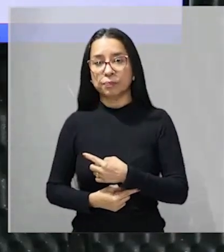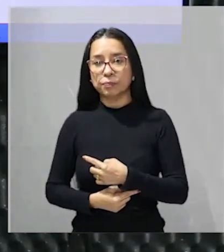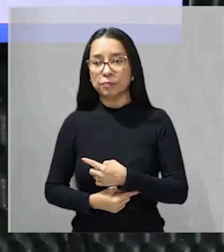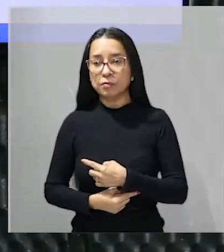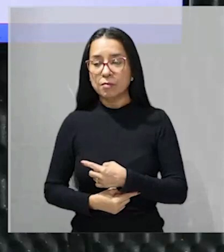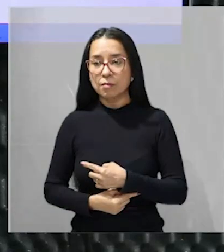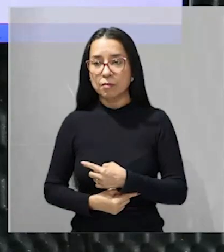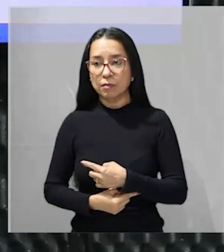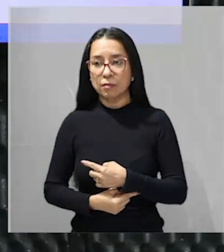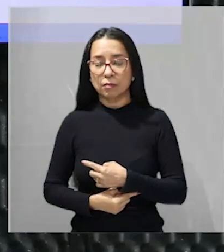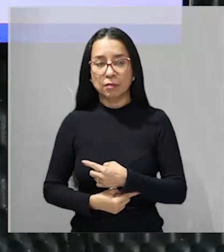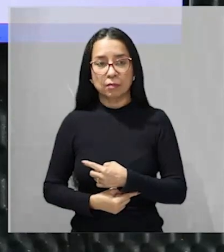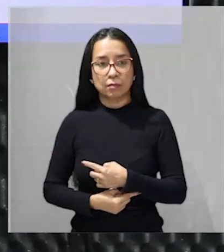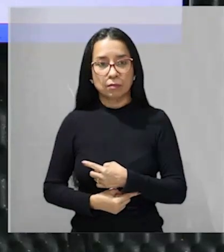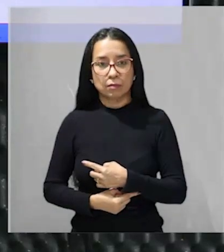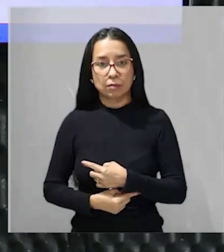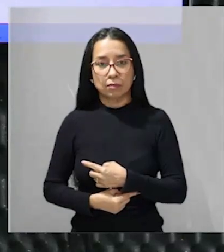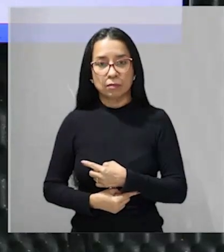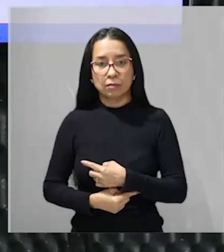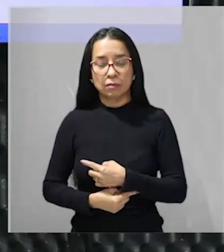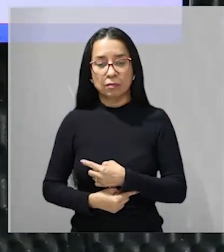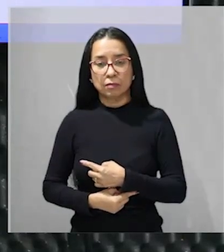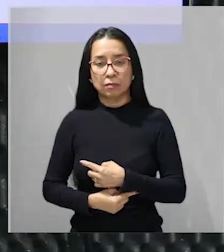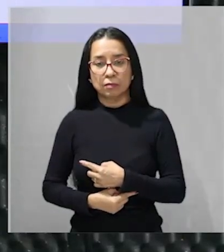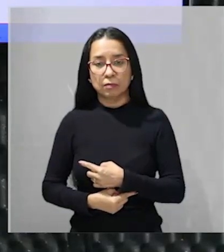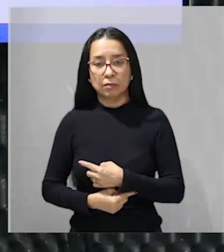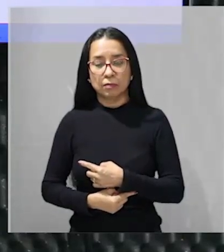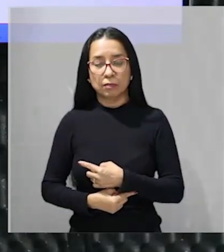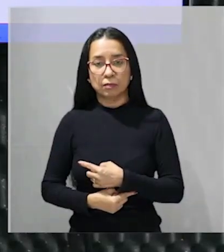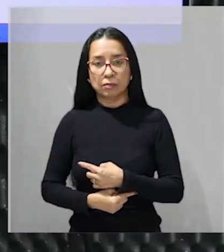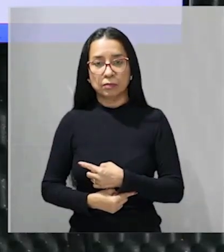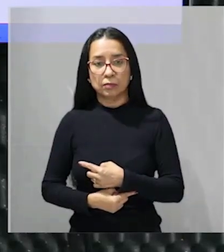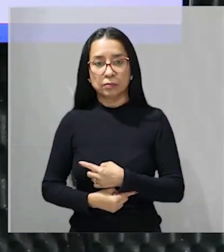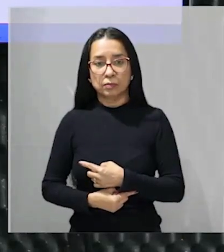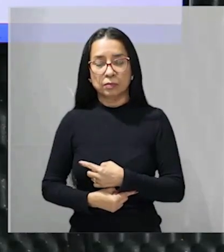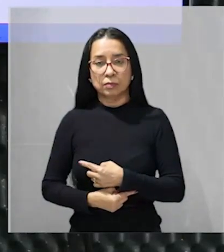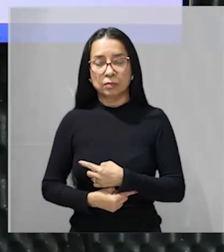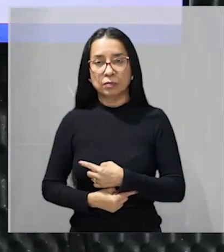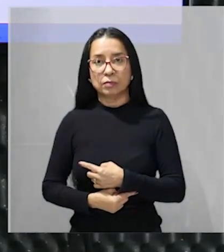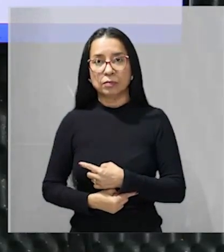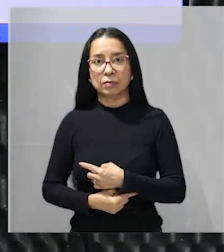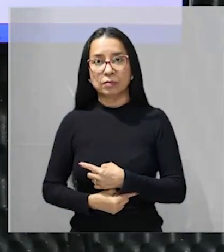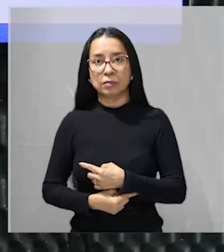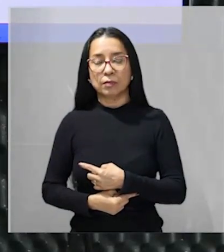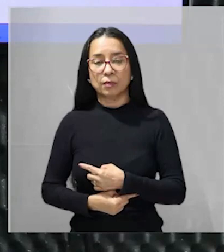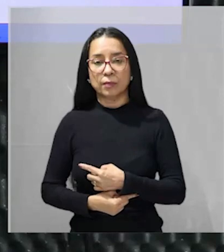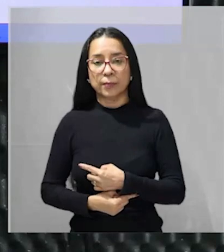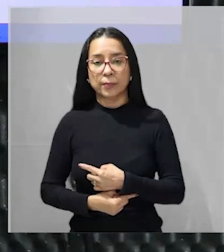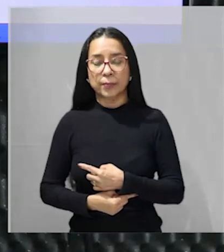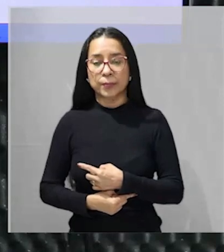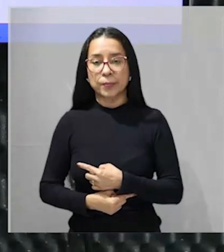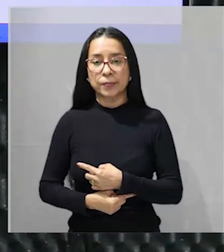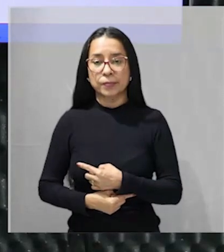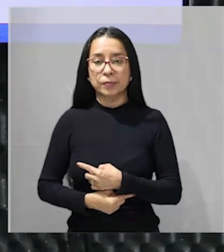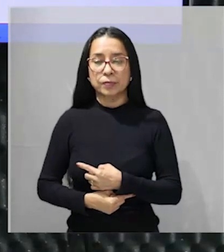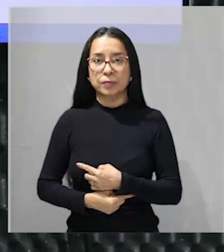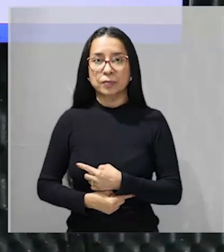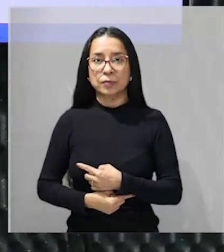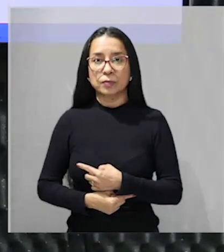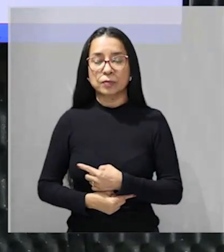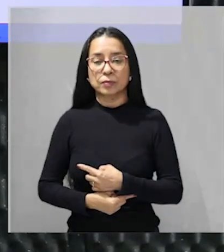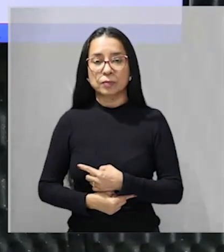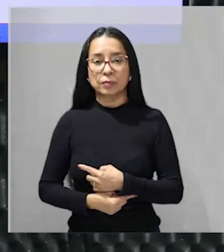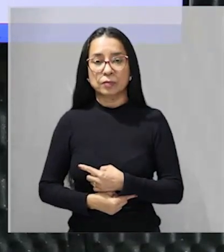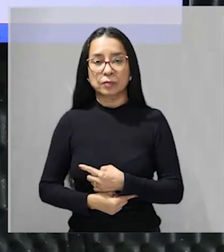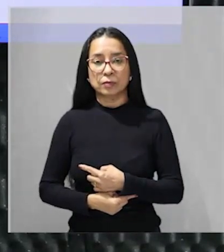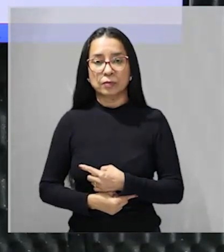dos Estados Nacionais na América Hispânica nas duas primeiras décadas do século